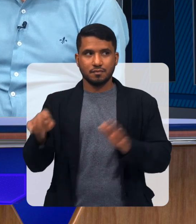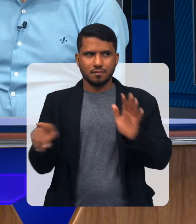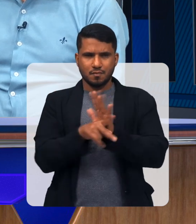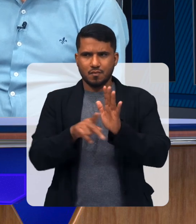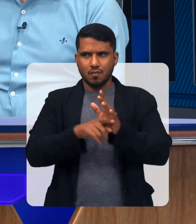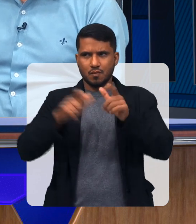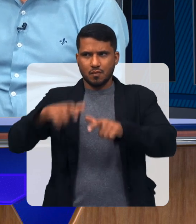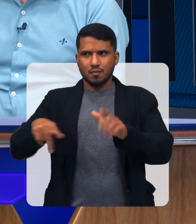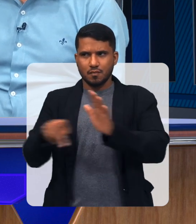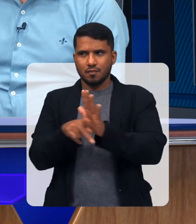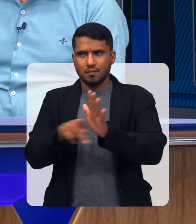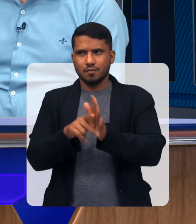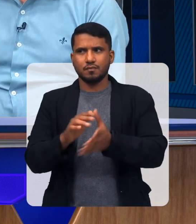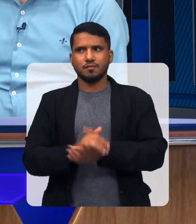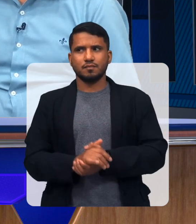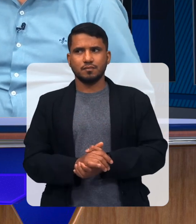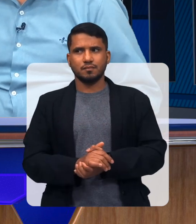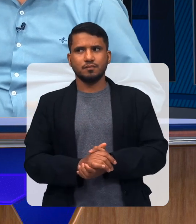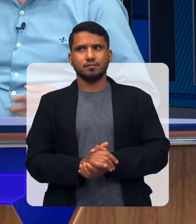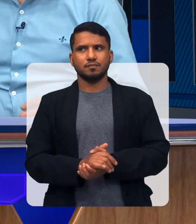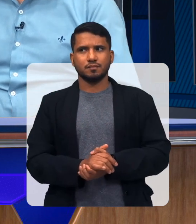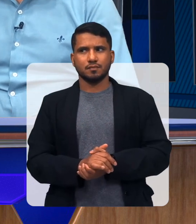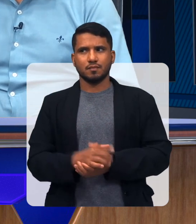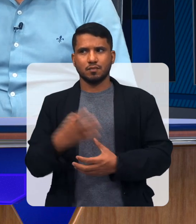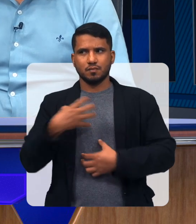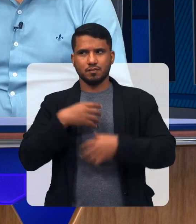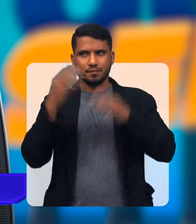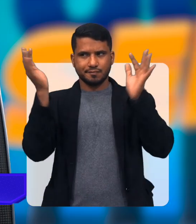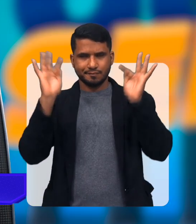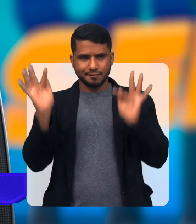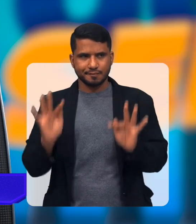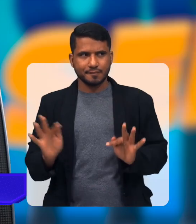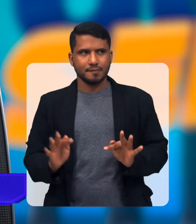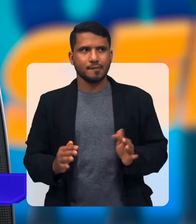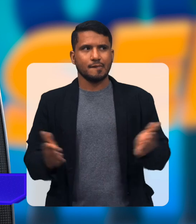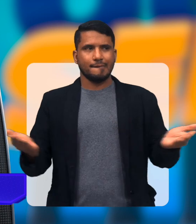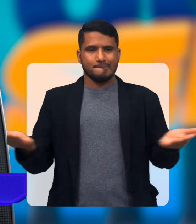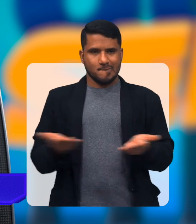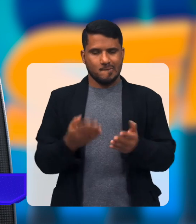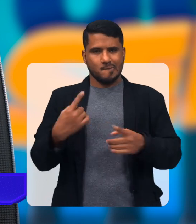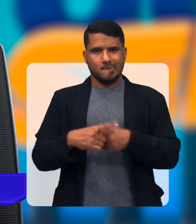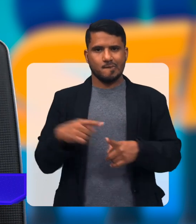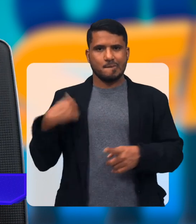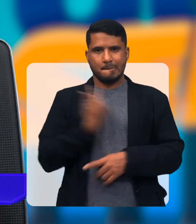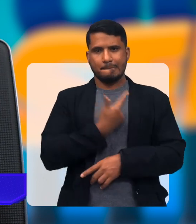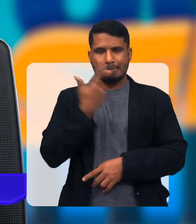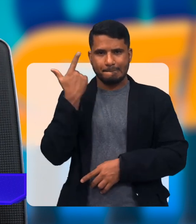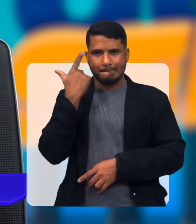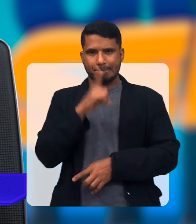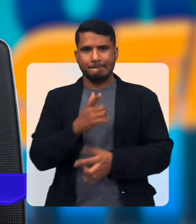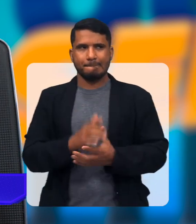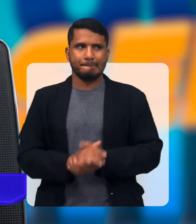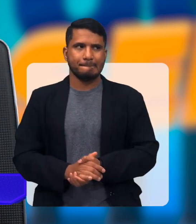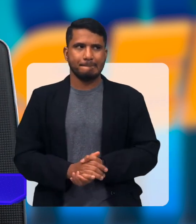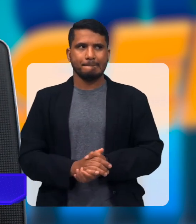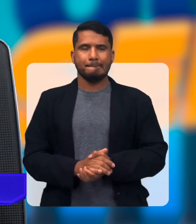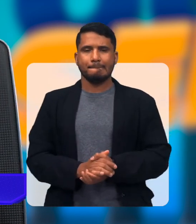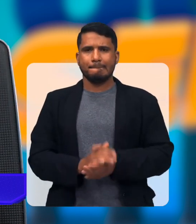Como é que é essa situação lá? Sim Nós estamos Muito felizes Nesse momento Porque nós conseguimos